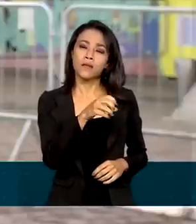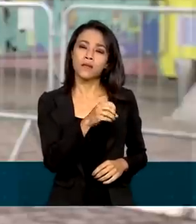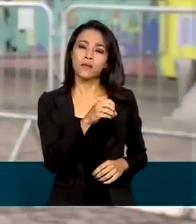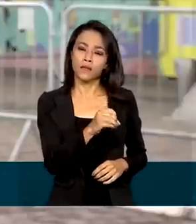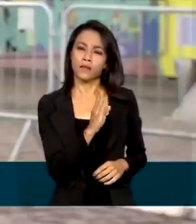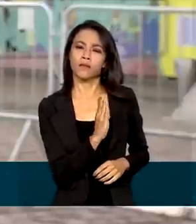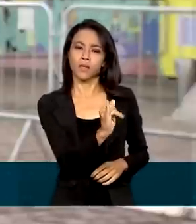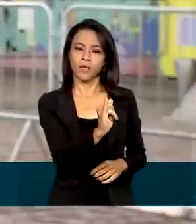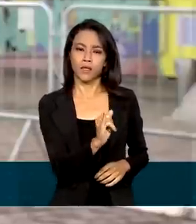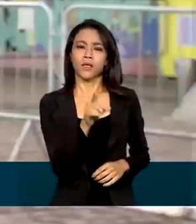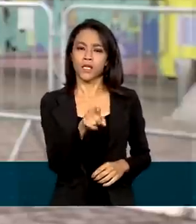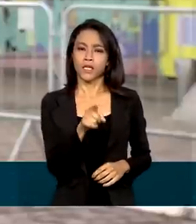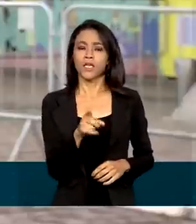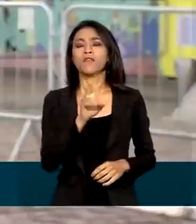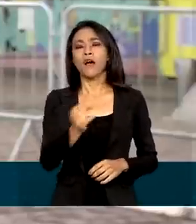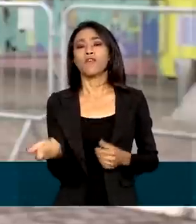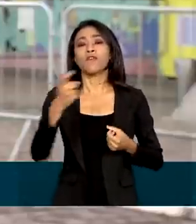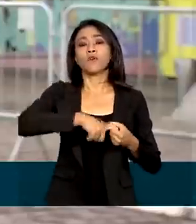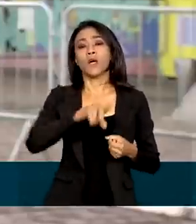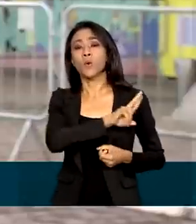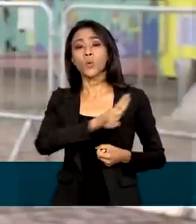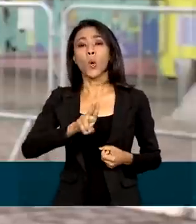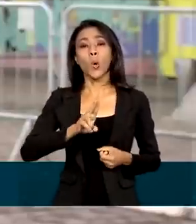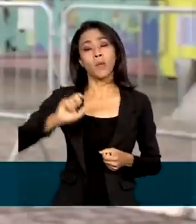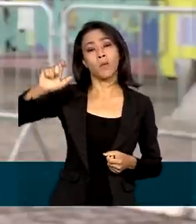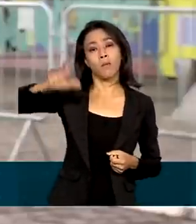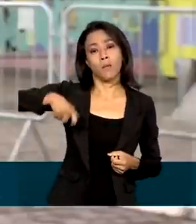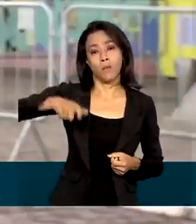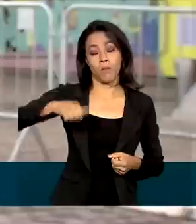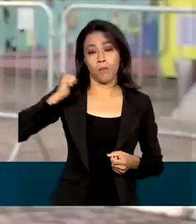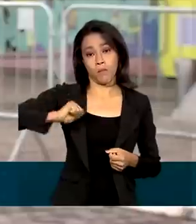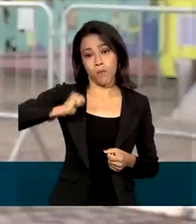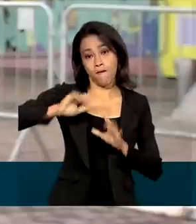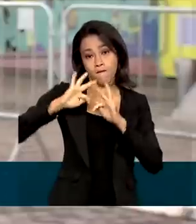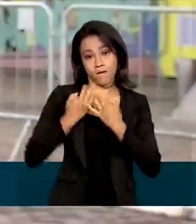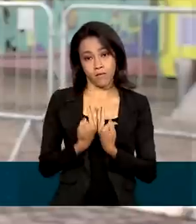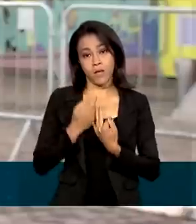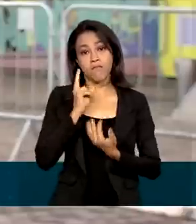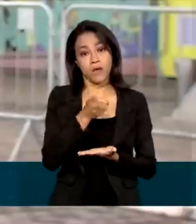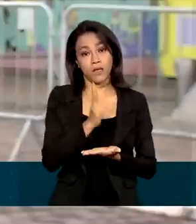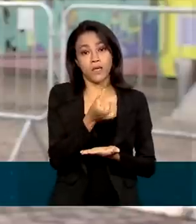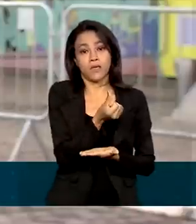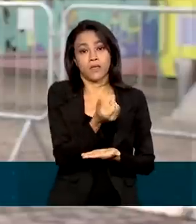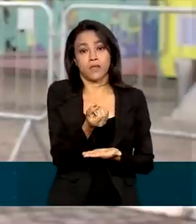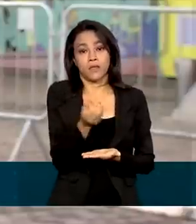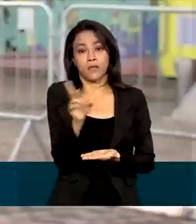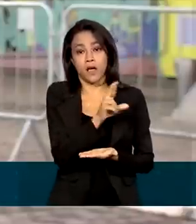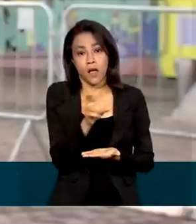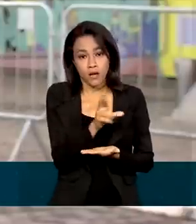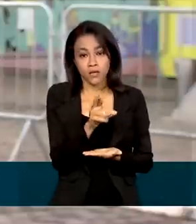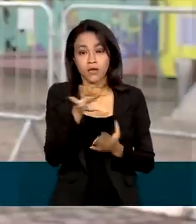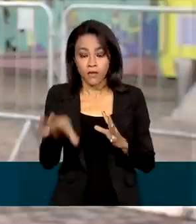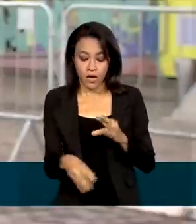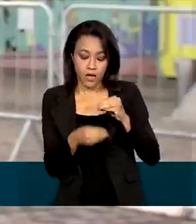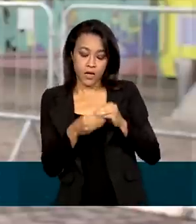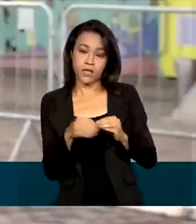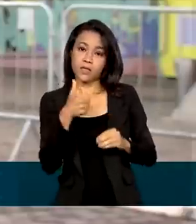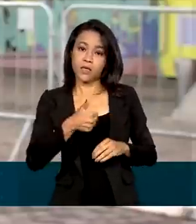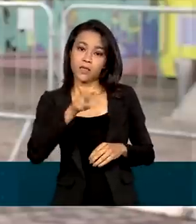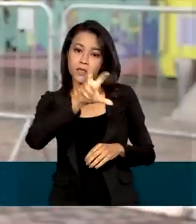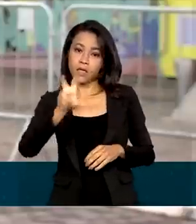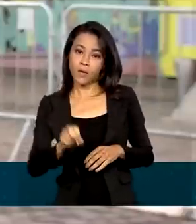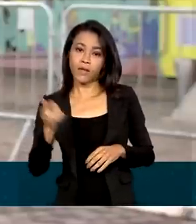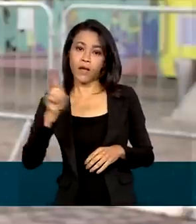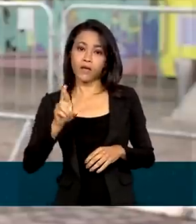Brasil, que vai voltar a se chamar Bolsa Família. Então, o programa vai ser mantido em 600 reais e também vão ser acrescidos aqueles 150 reais